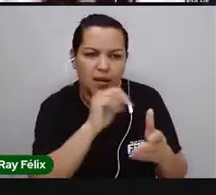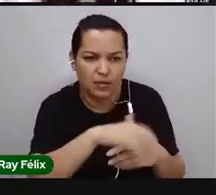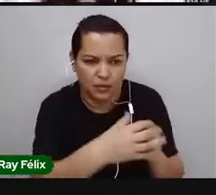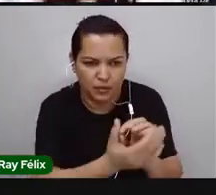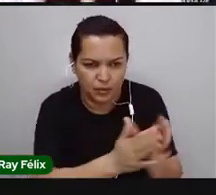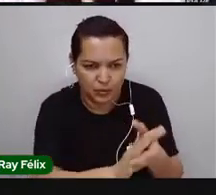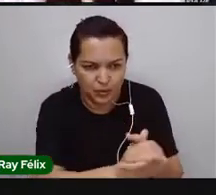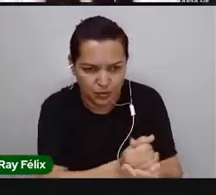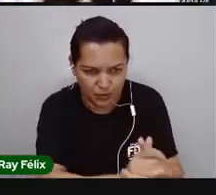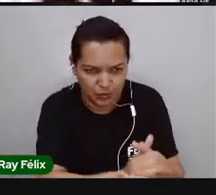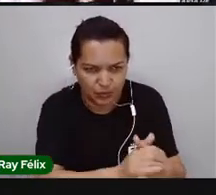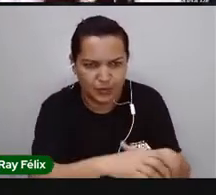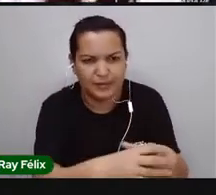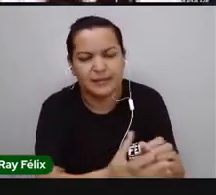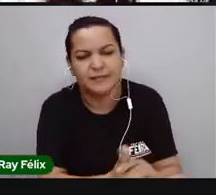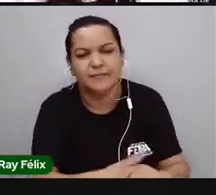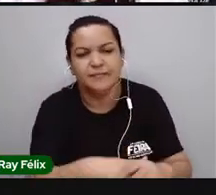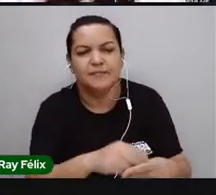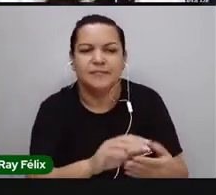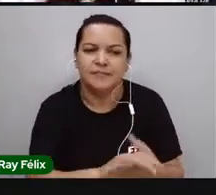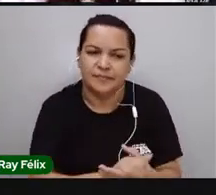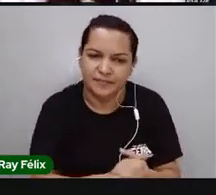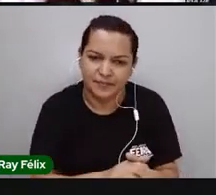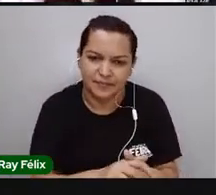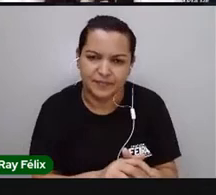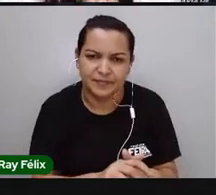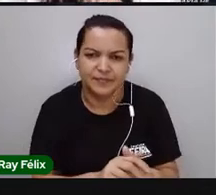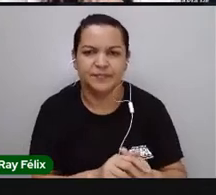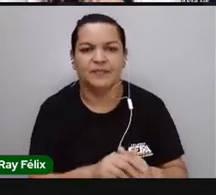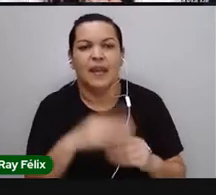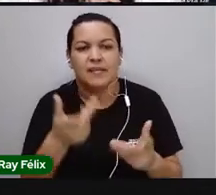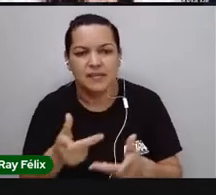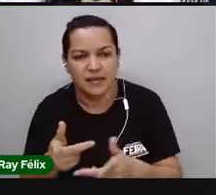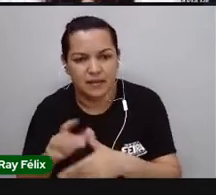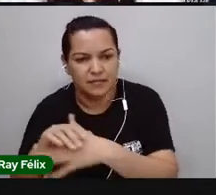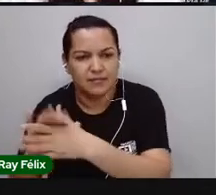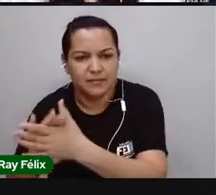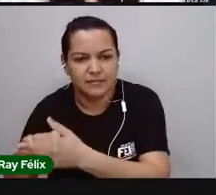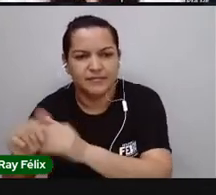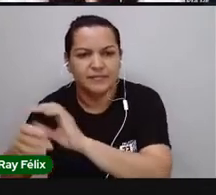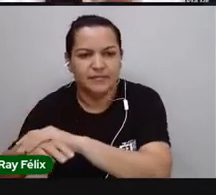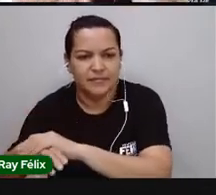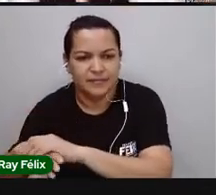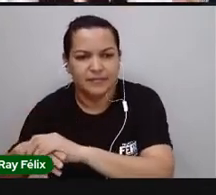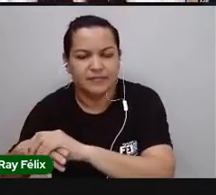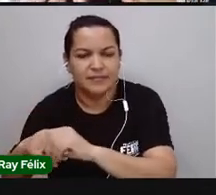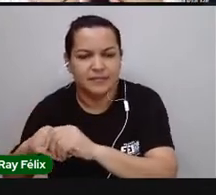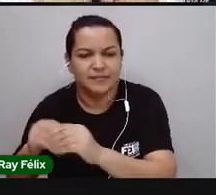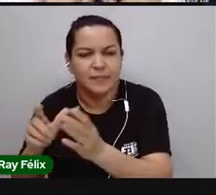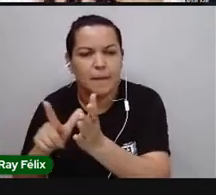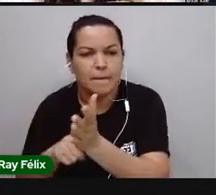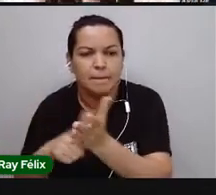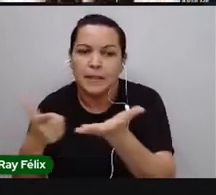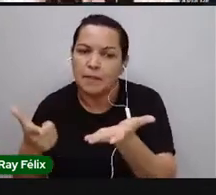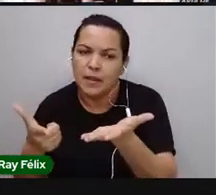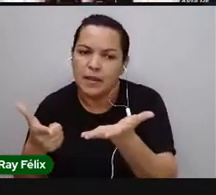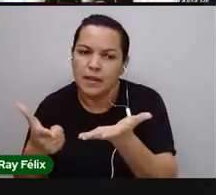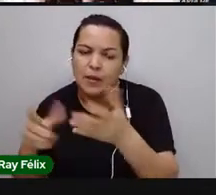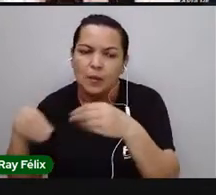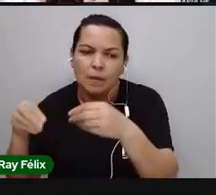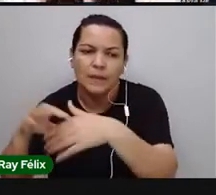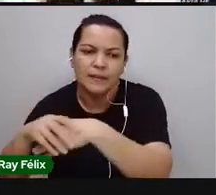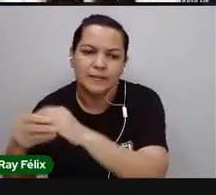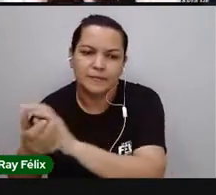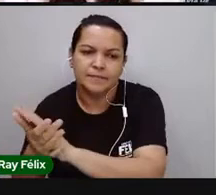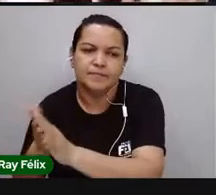ligo a torneira de novo, enxago a minha mão, seco a minha mão. Se eu estiver num ambiente público, que não é a minha casa,